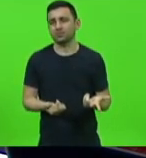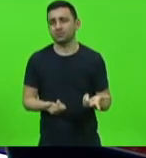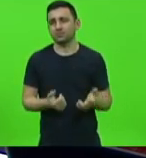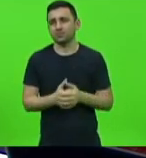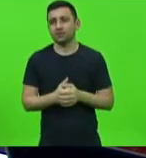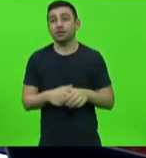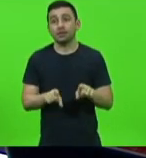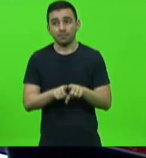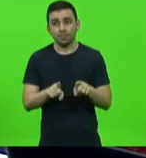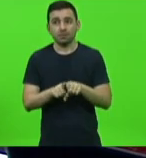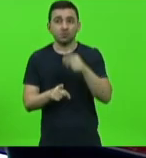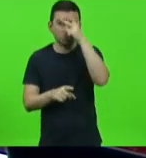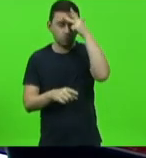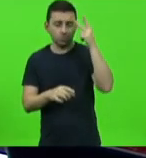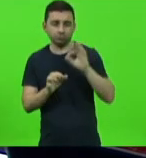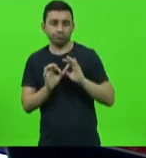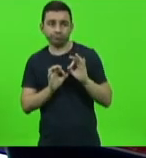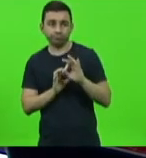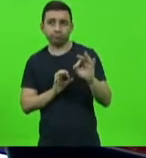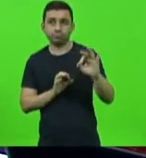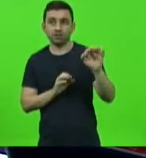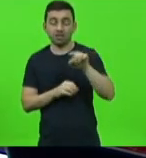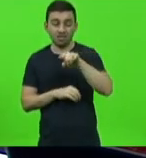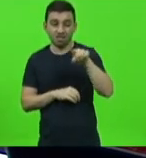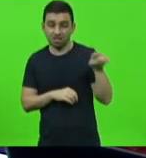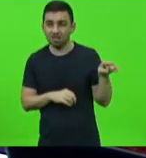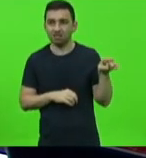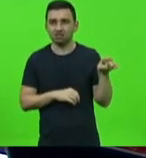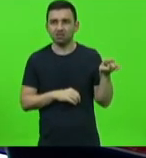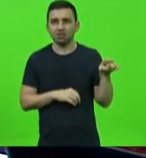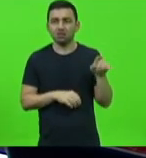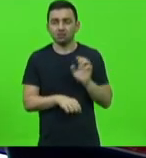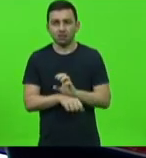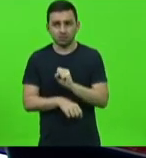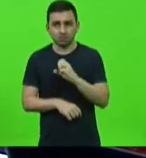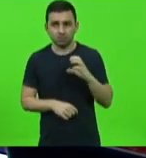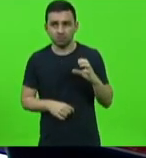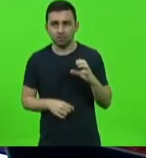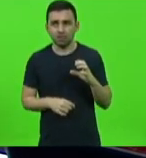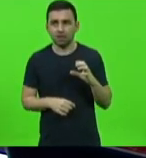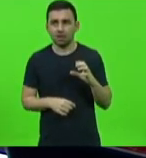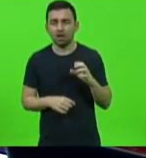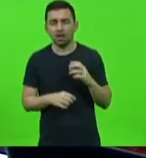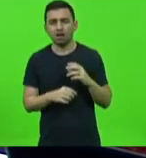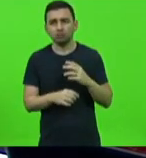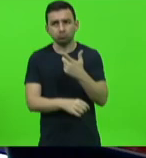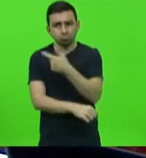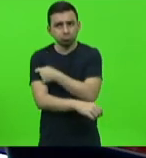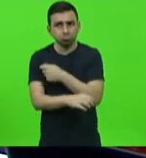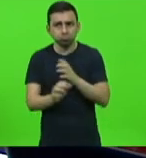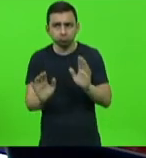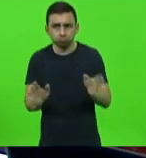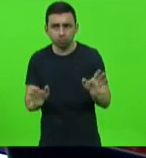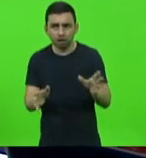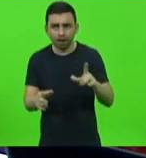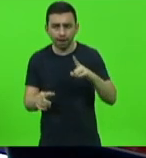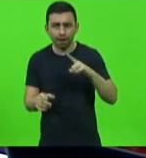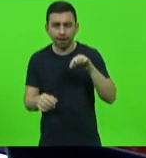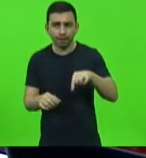o pessoal do interior do estado saiba que embora as vacinas estão disponibilizadas aqui na capital